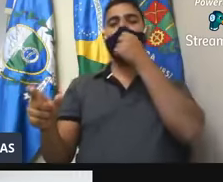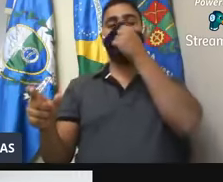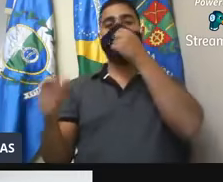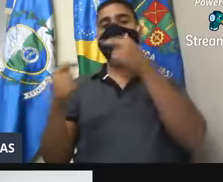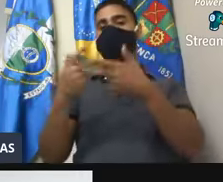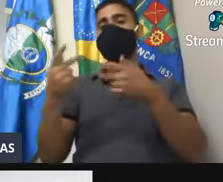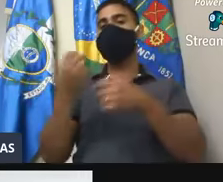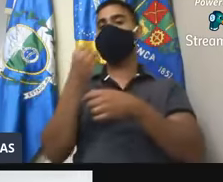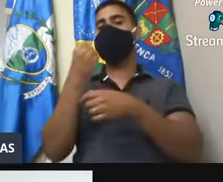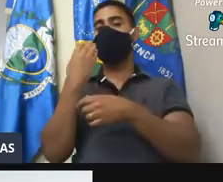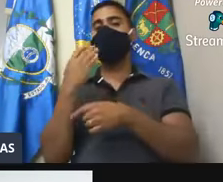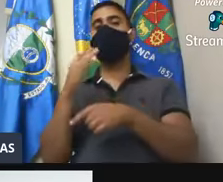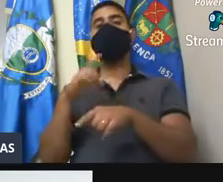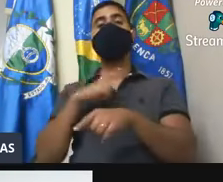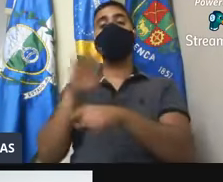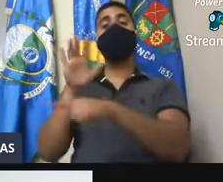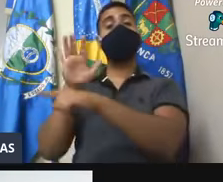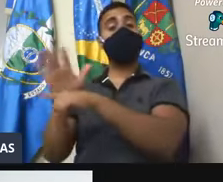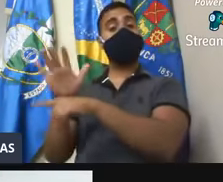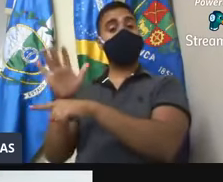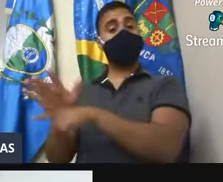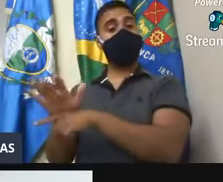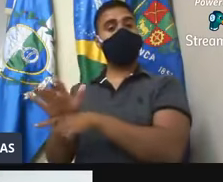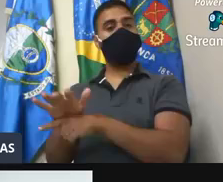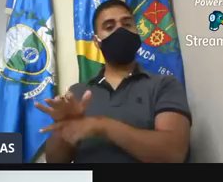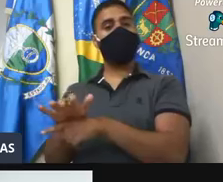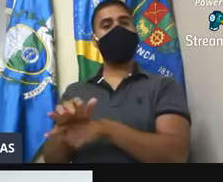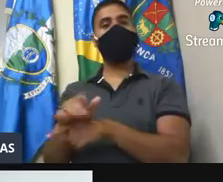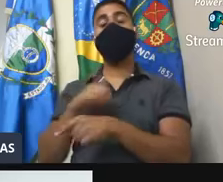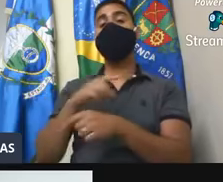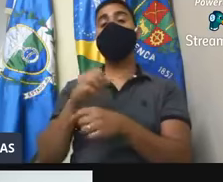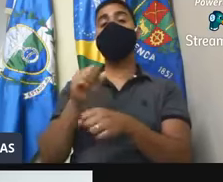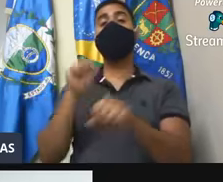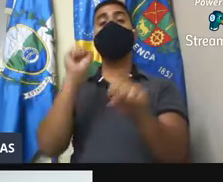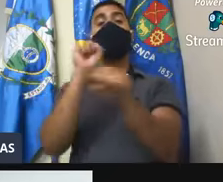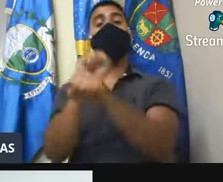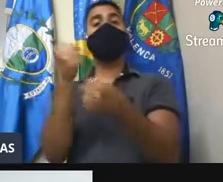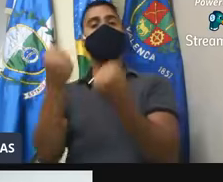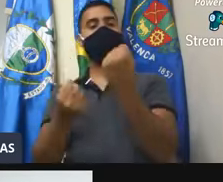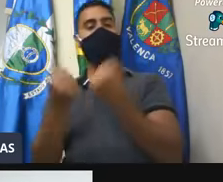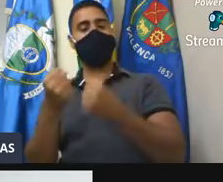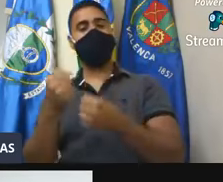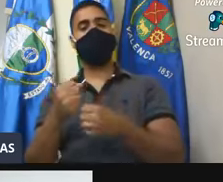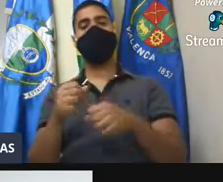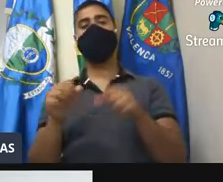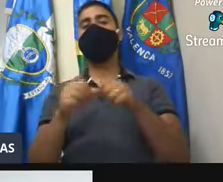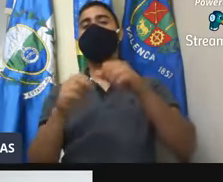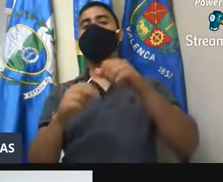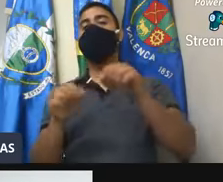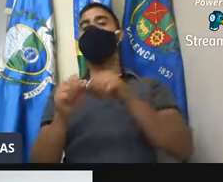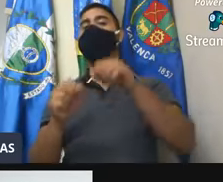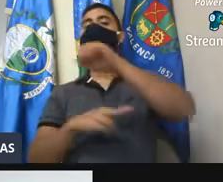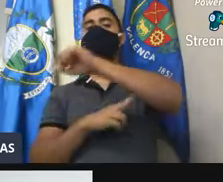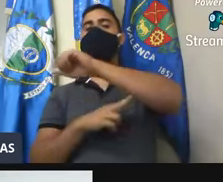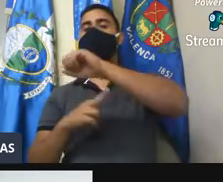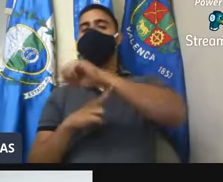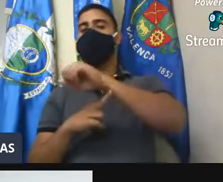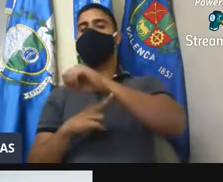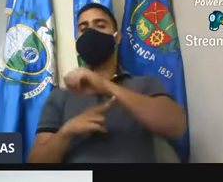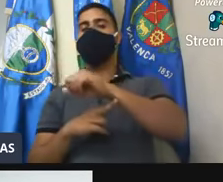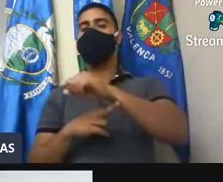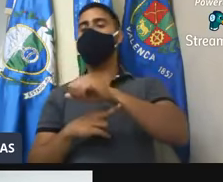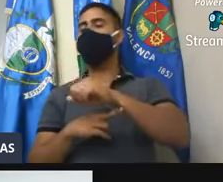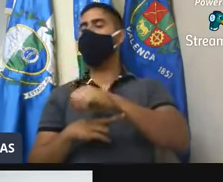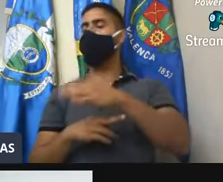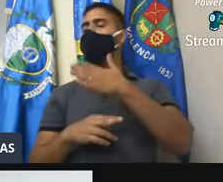trouxe os recursos aplicados do rotativo naquela unidade da educação especial. Não faço mais